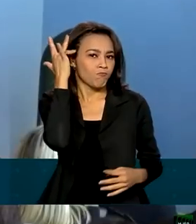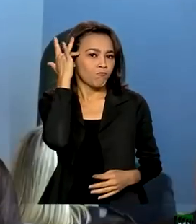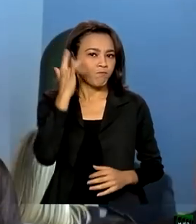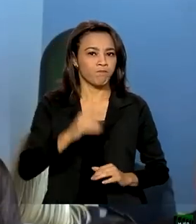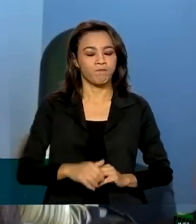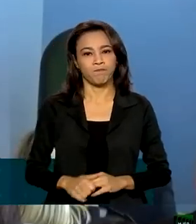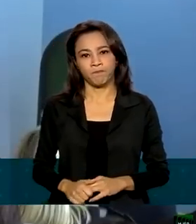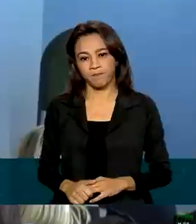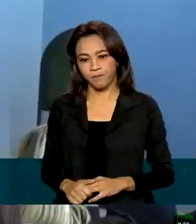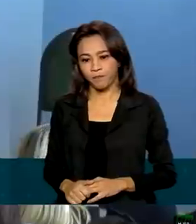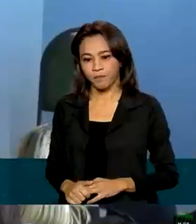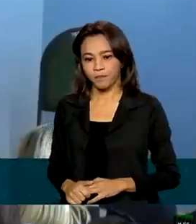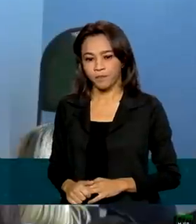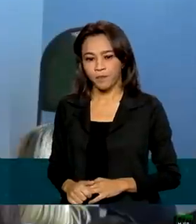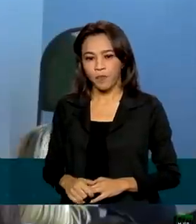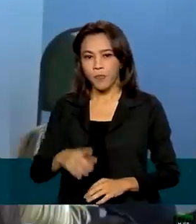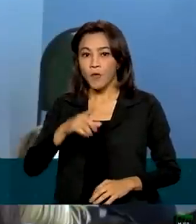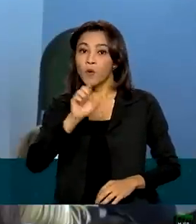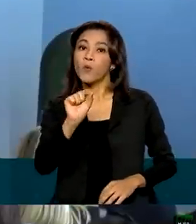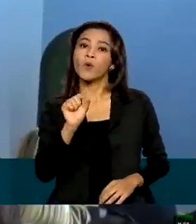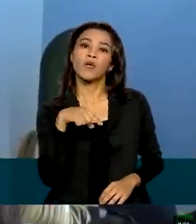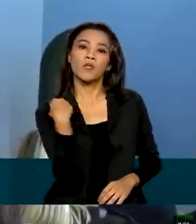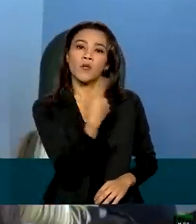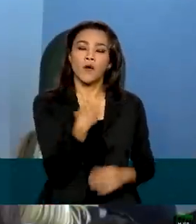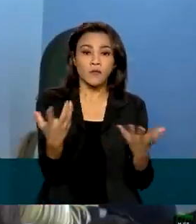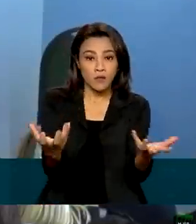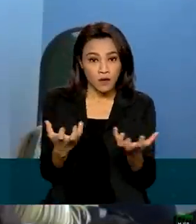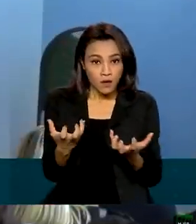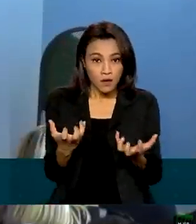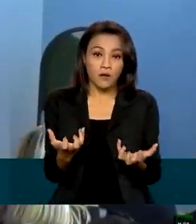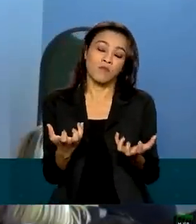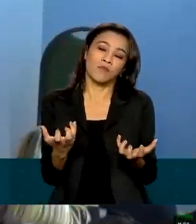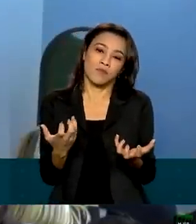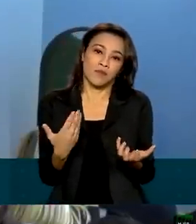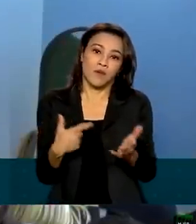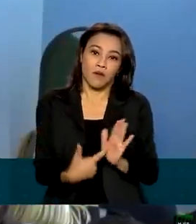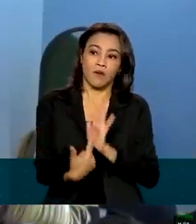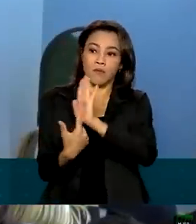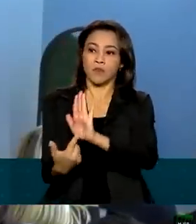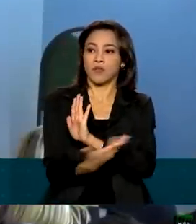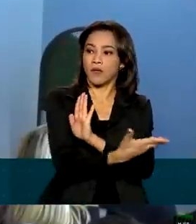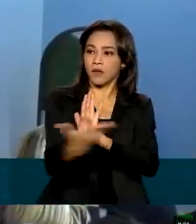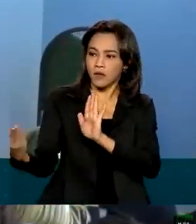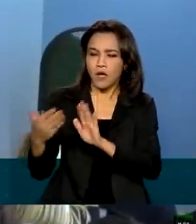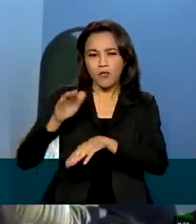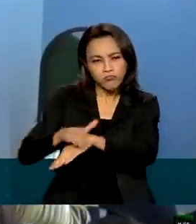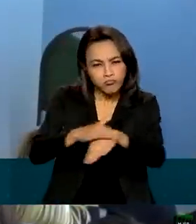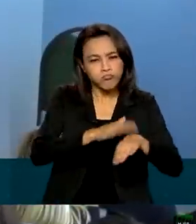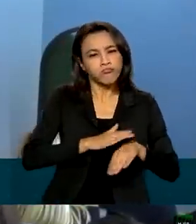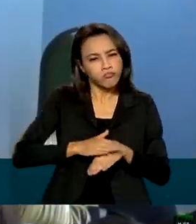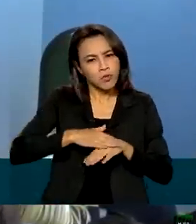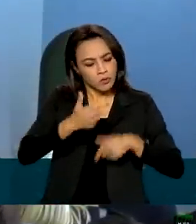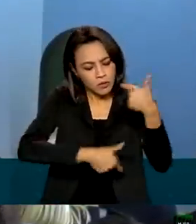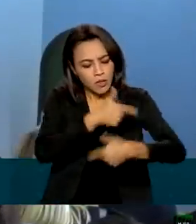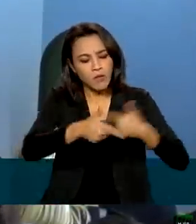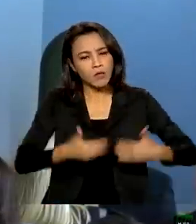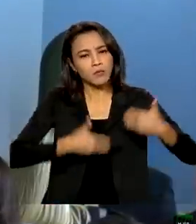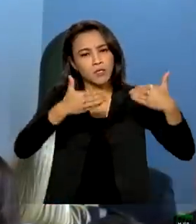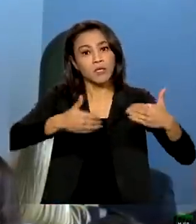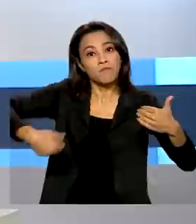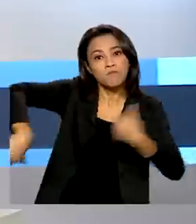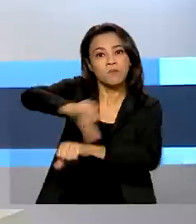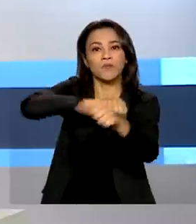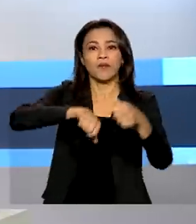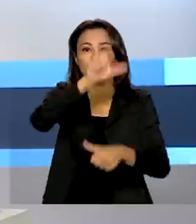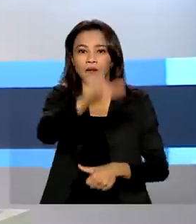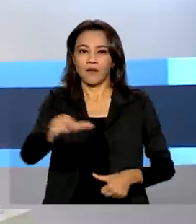gente mais quer fazer aqui é trazer efetividade nas ações do Ministério, transformar a vida do cidadão brasileiro.